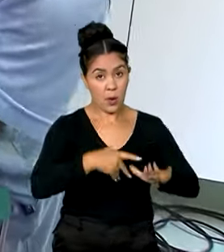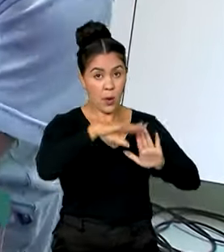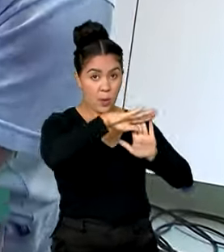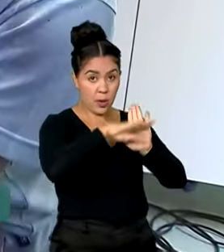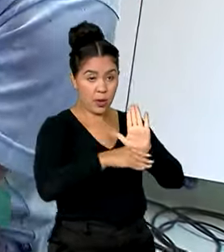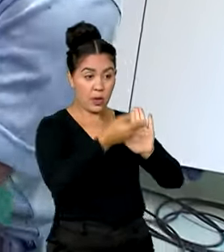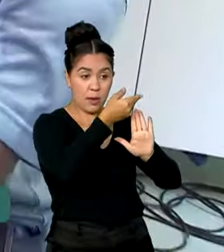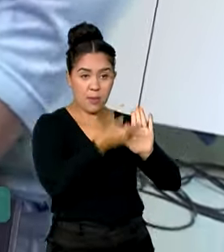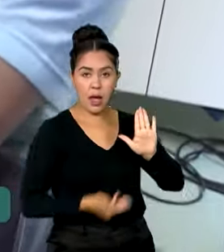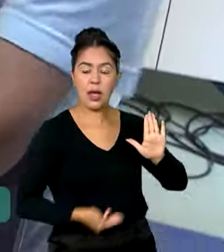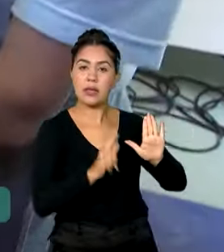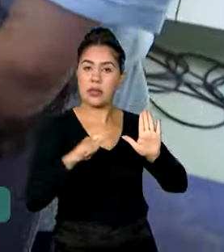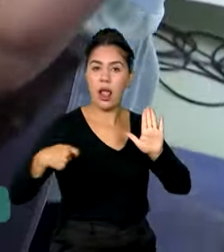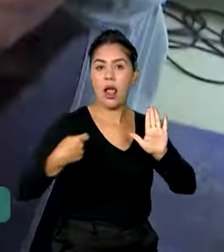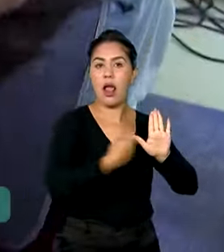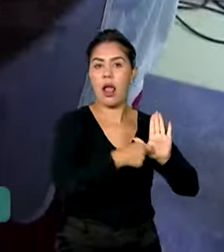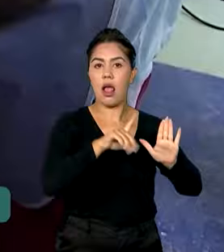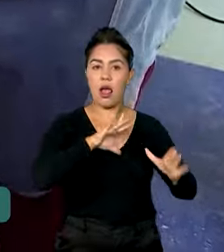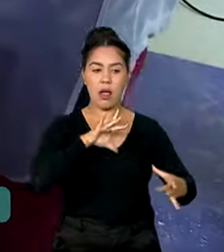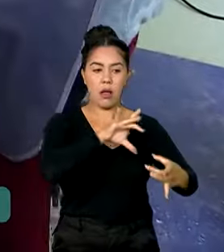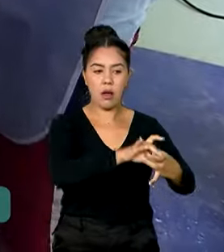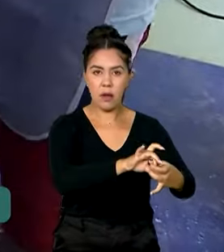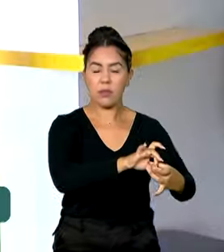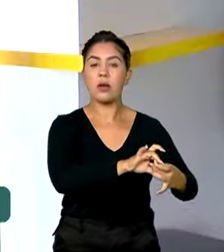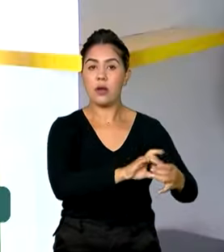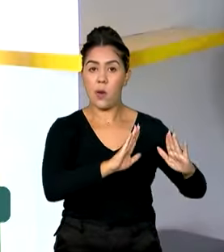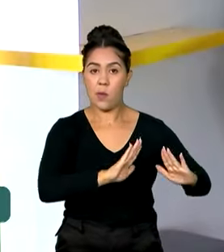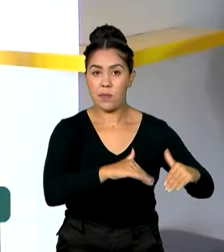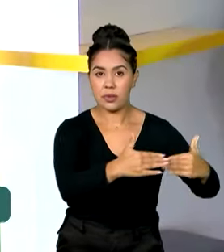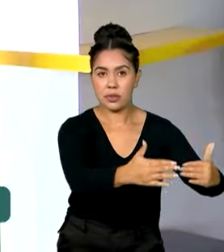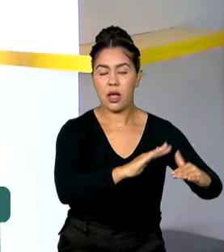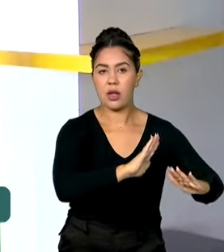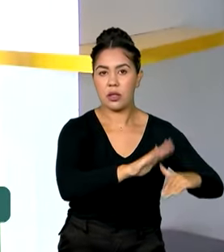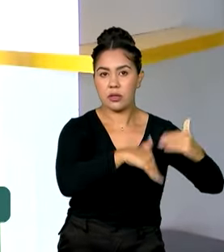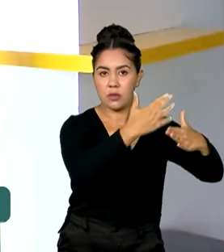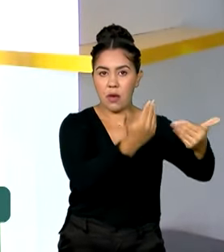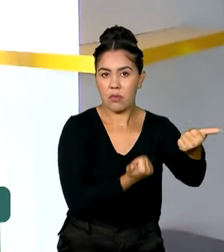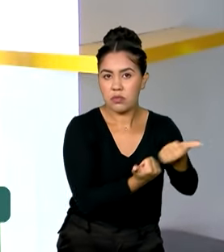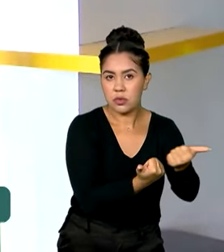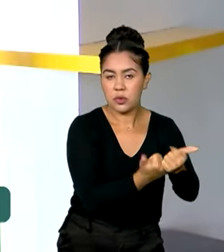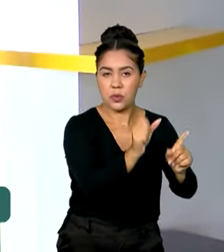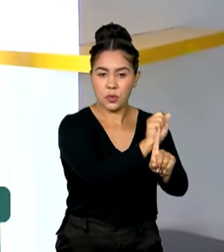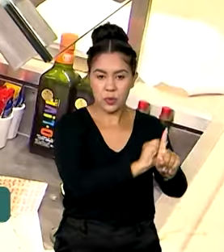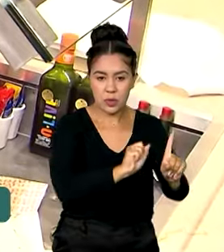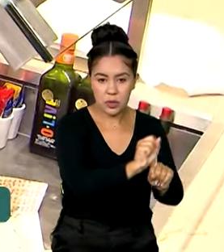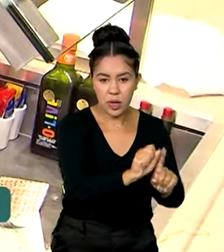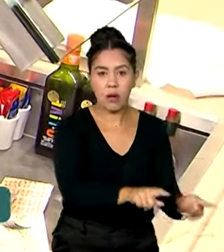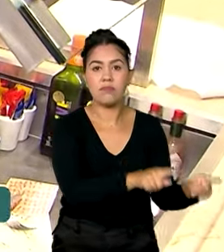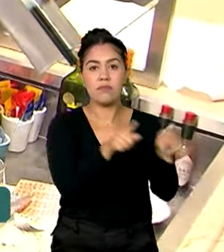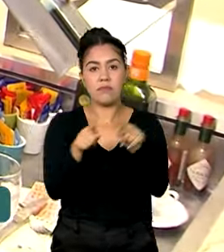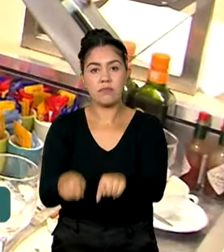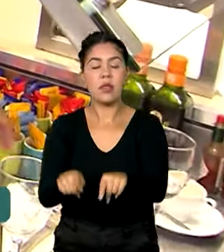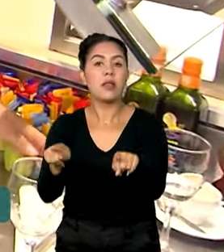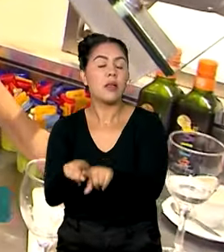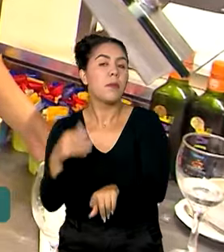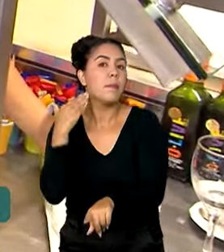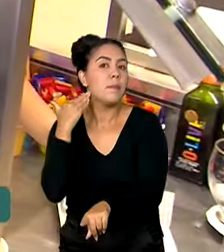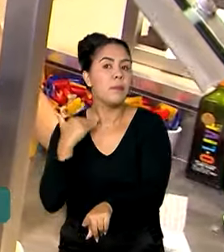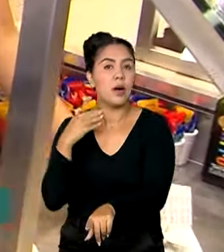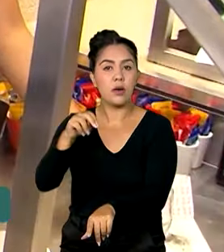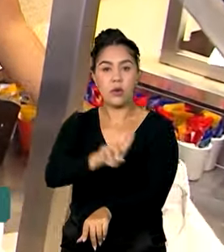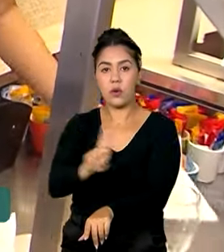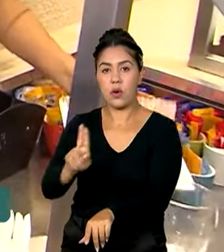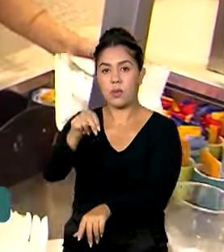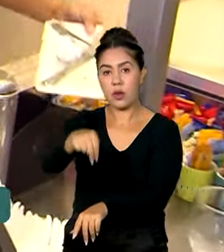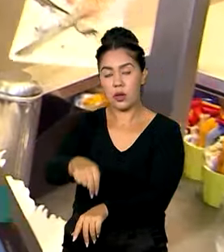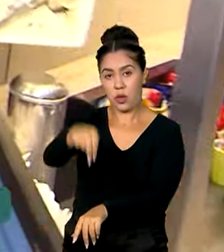Primeiro Passo é uma parceria entre o Ministério do Desenvolvimento e Assistência Social e o Banco do Nordeste. Desde